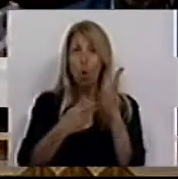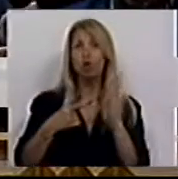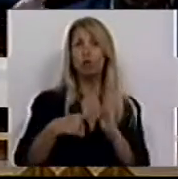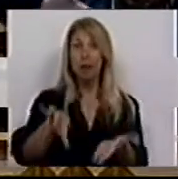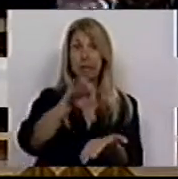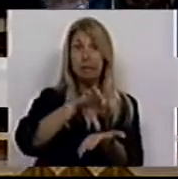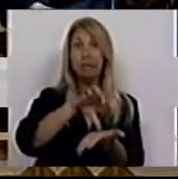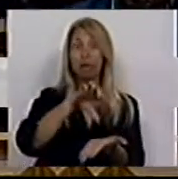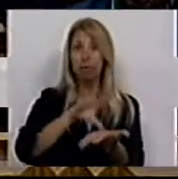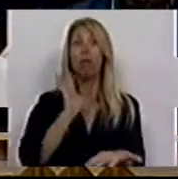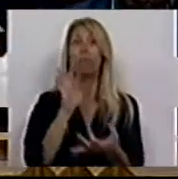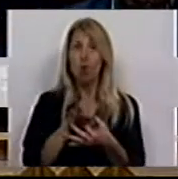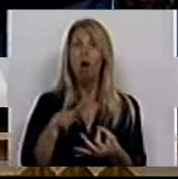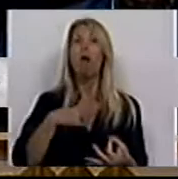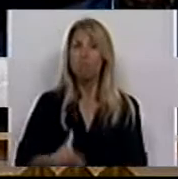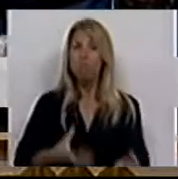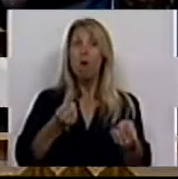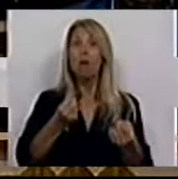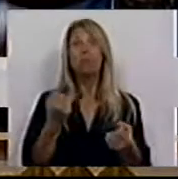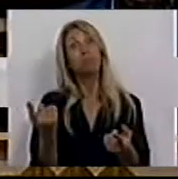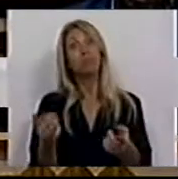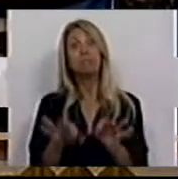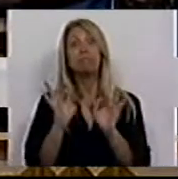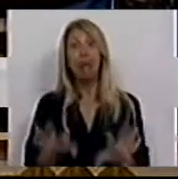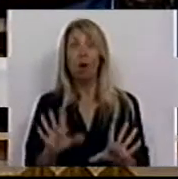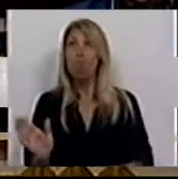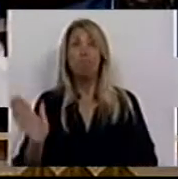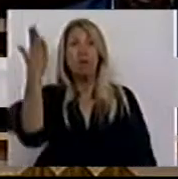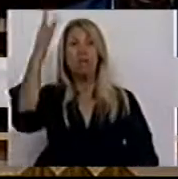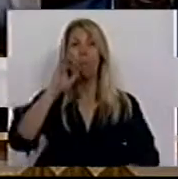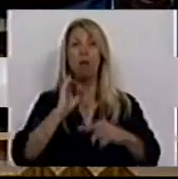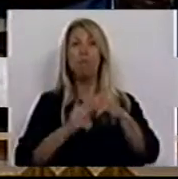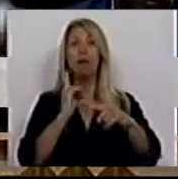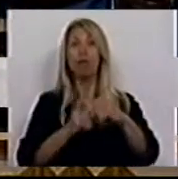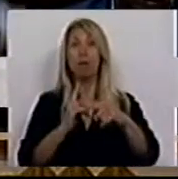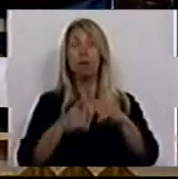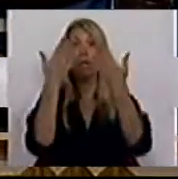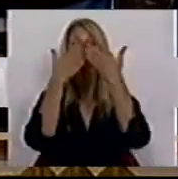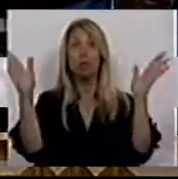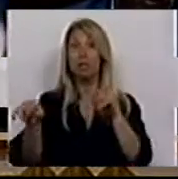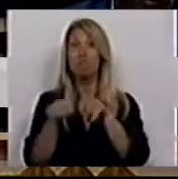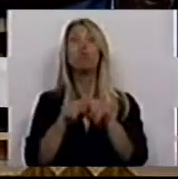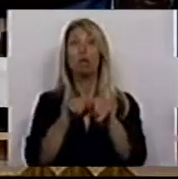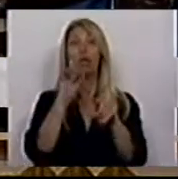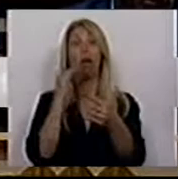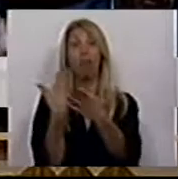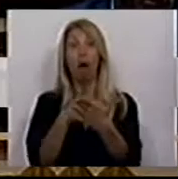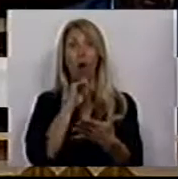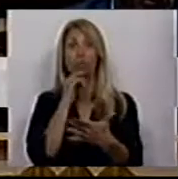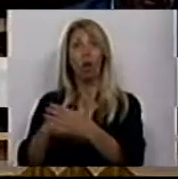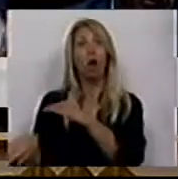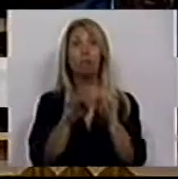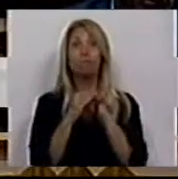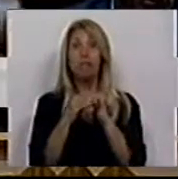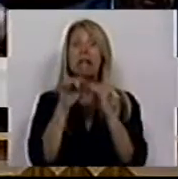e como aquilo que é o principal benefício da democracia política e da igualdade de oportunidades. Isso tem sido